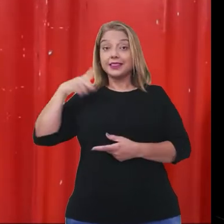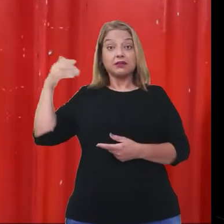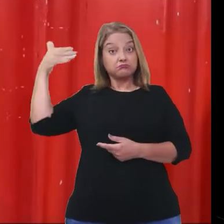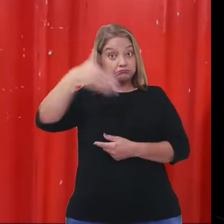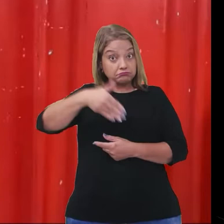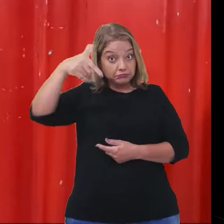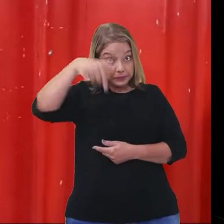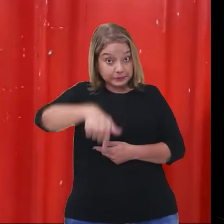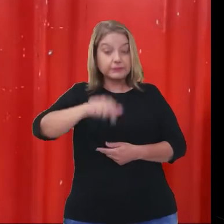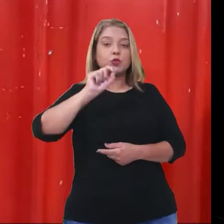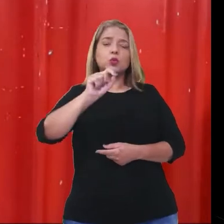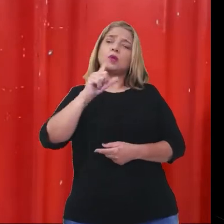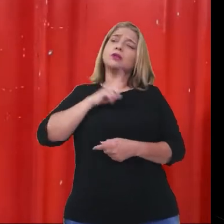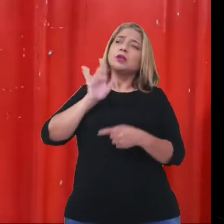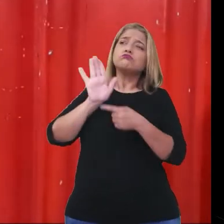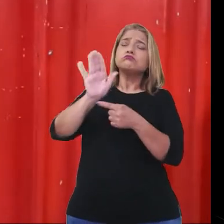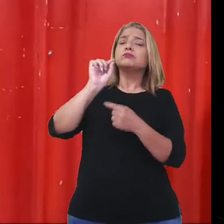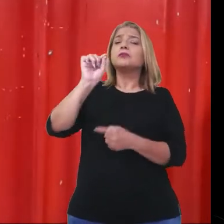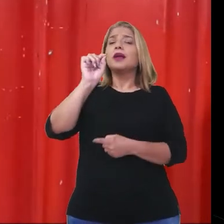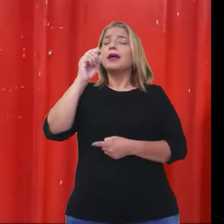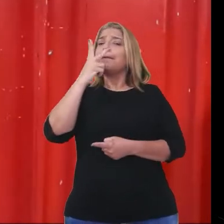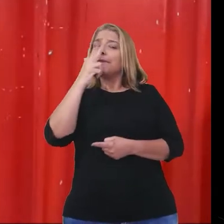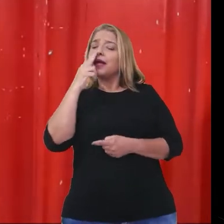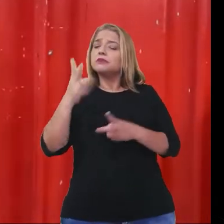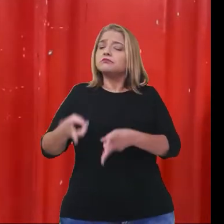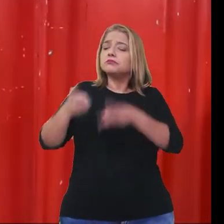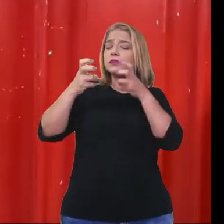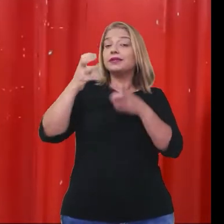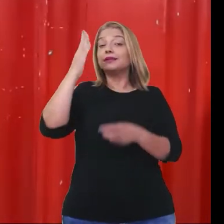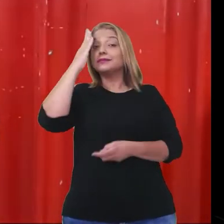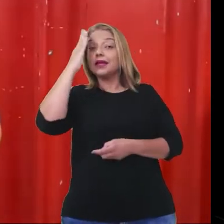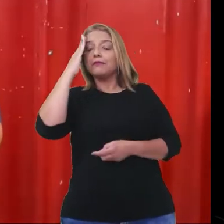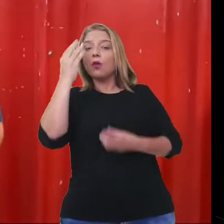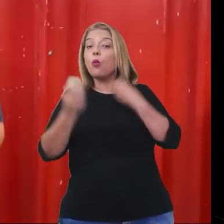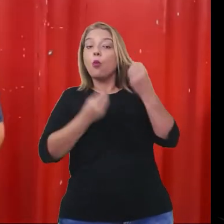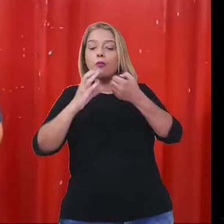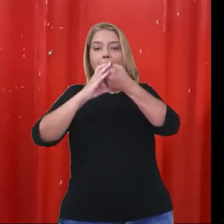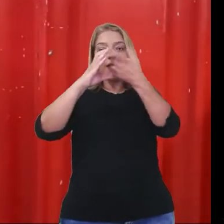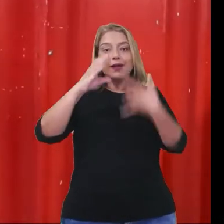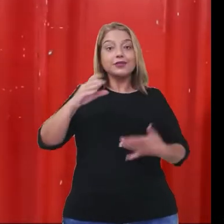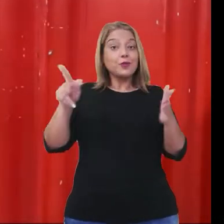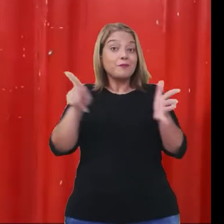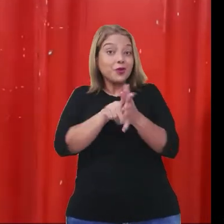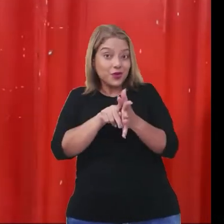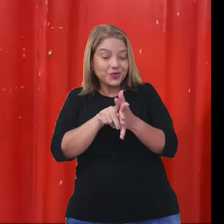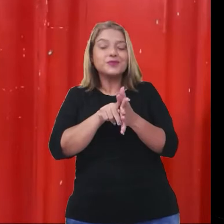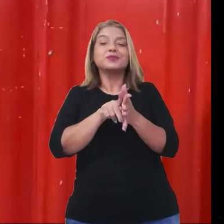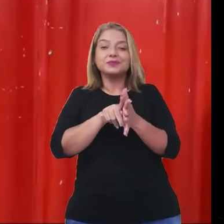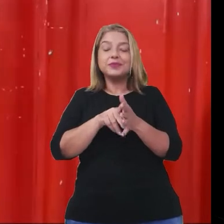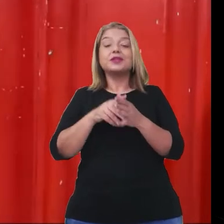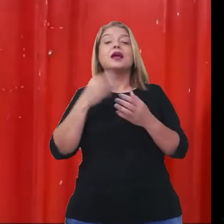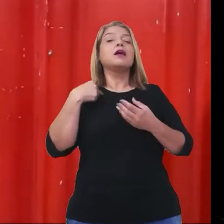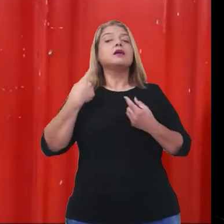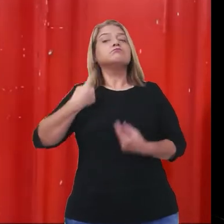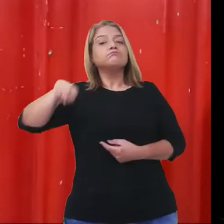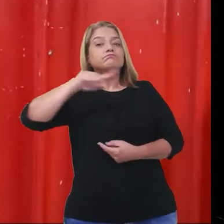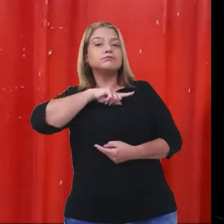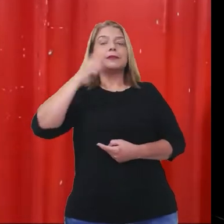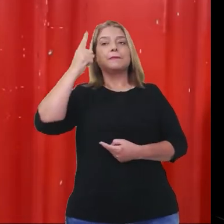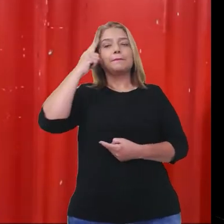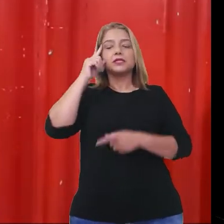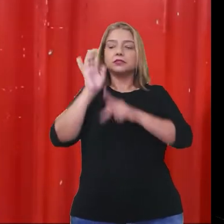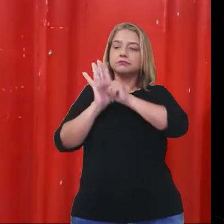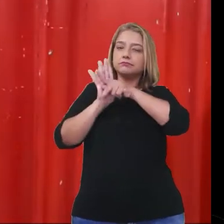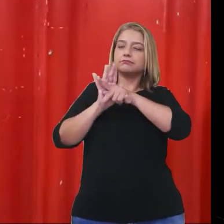apresentavam dificuldades em reconhecer as suas características, resolvemos reformular o projeto